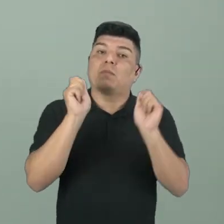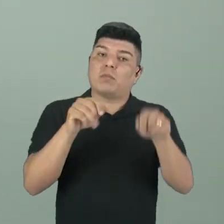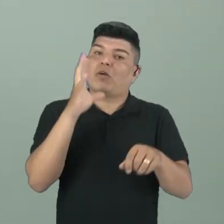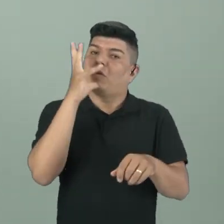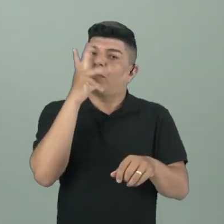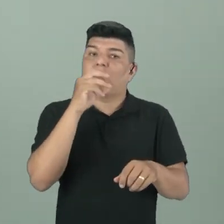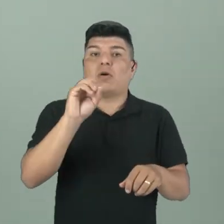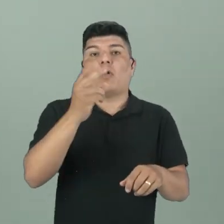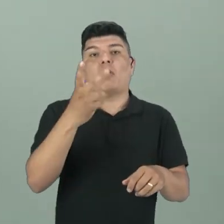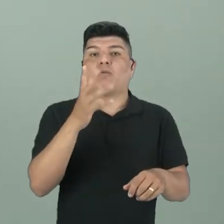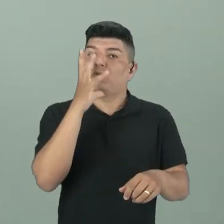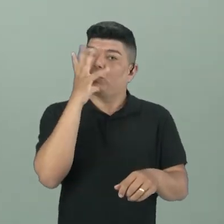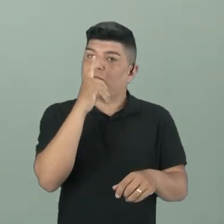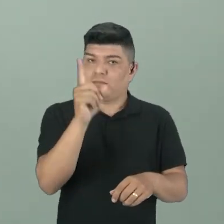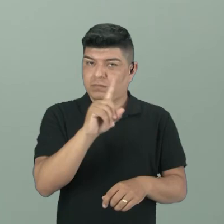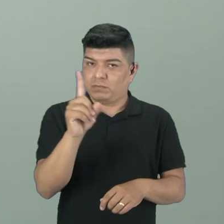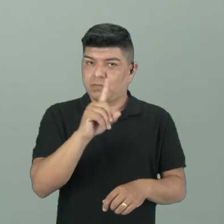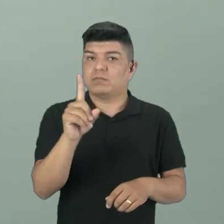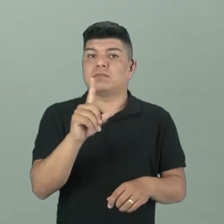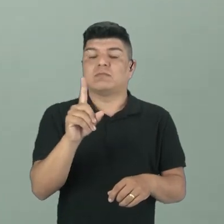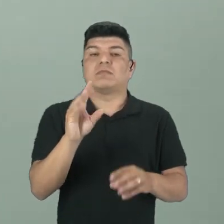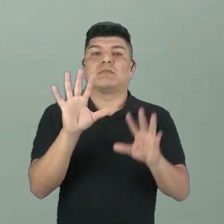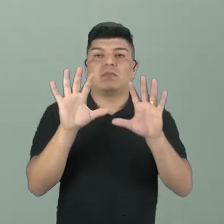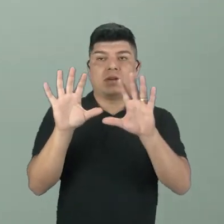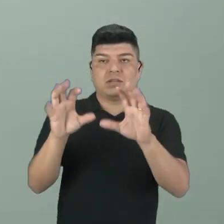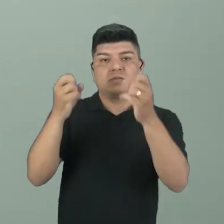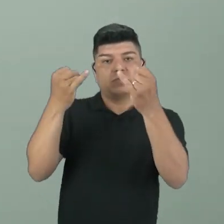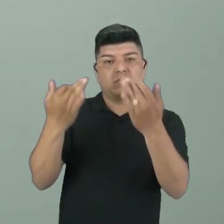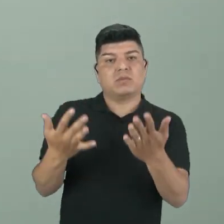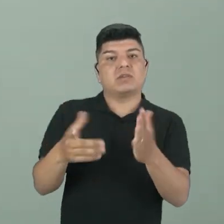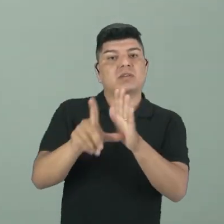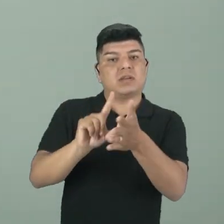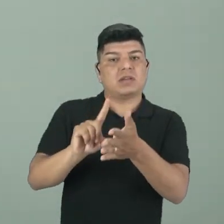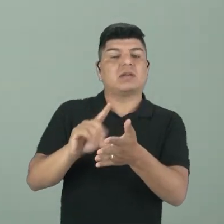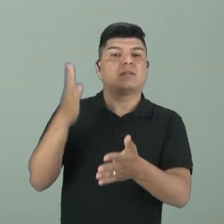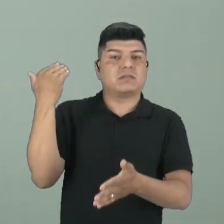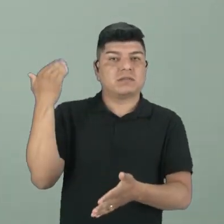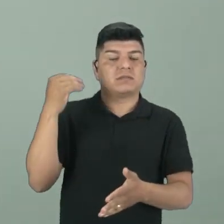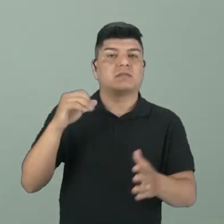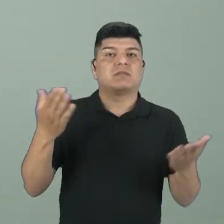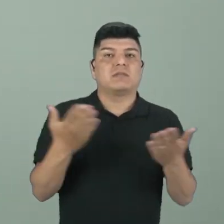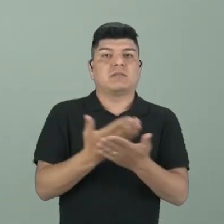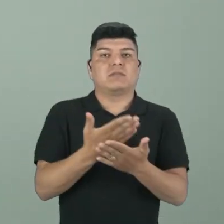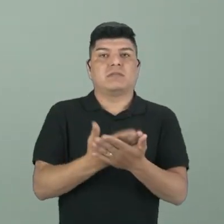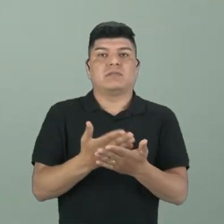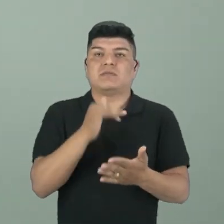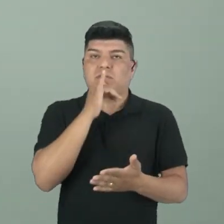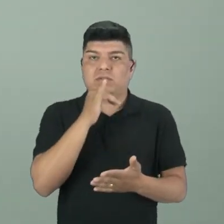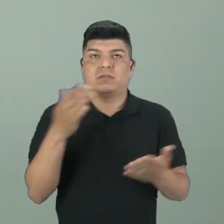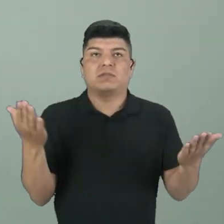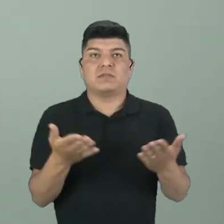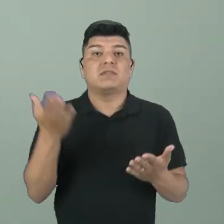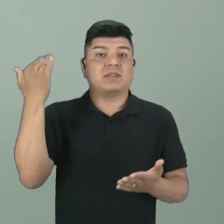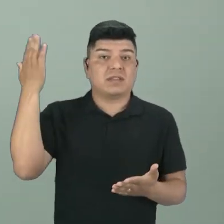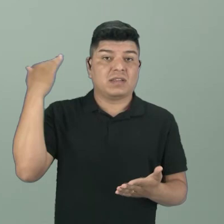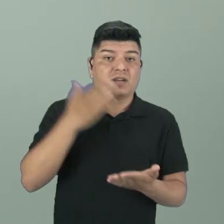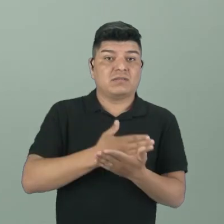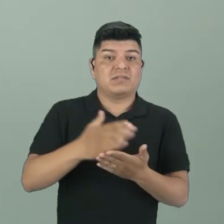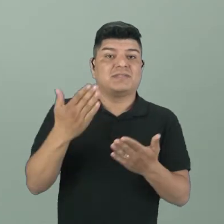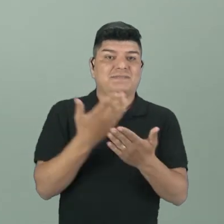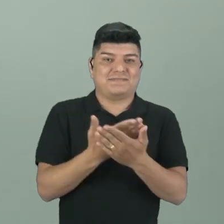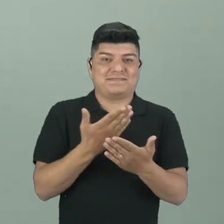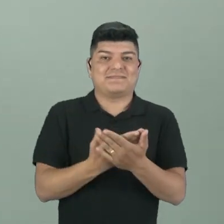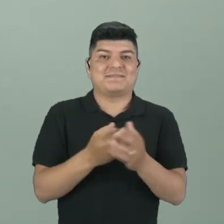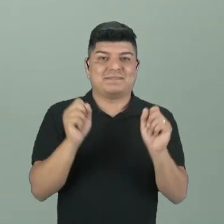e bens não duráveis, conforme eu falei para vocês na aula de hoje, no exemplo de hoje que a gente deu lá atrás no início da